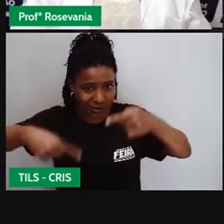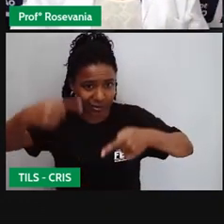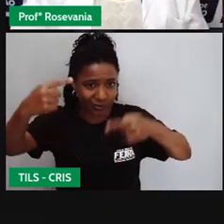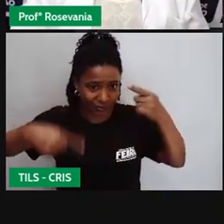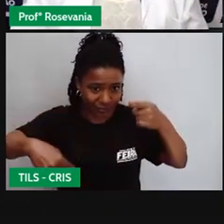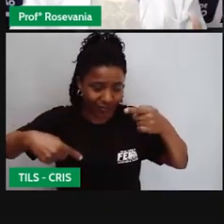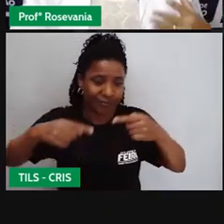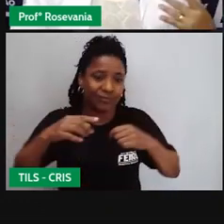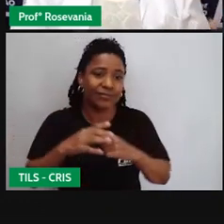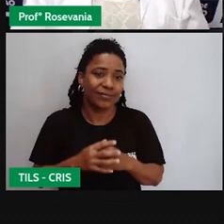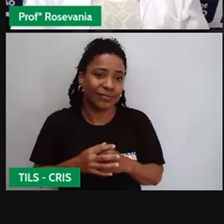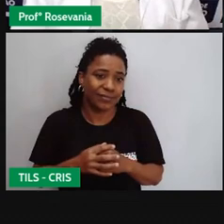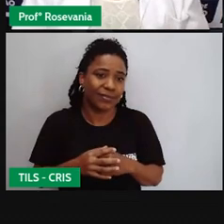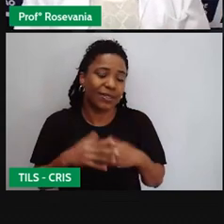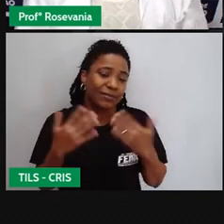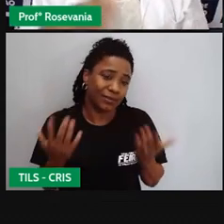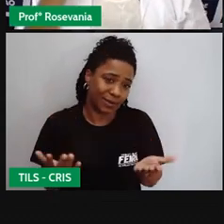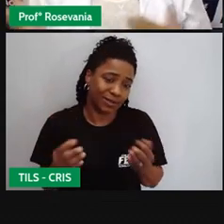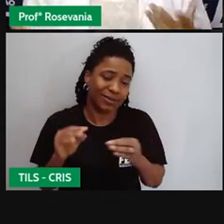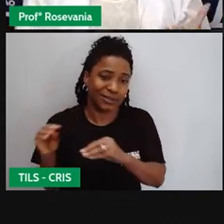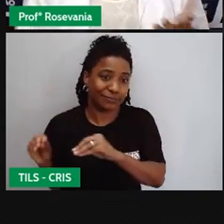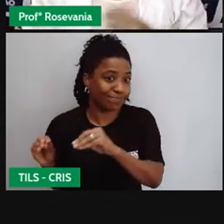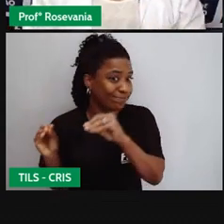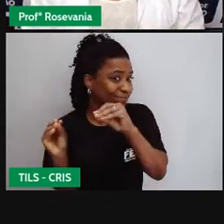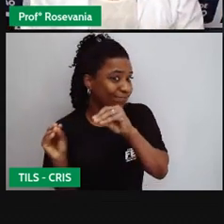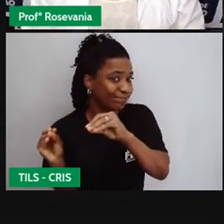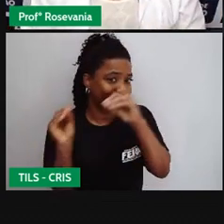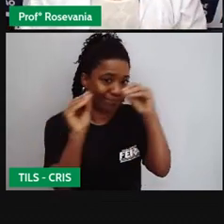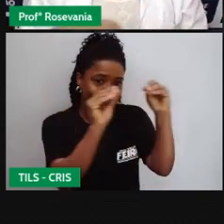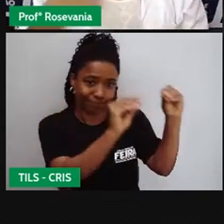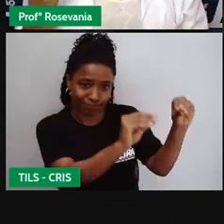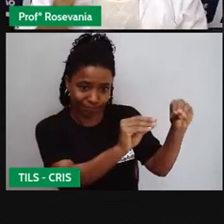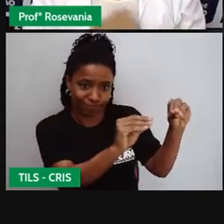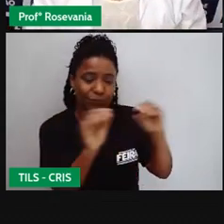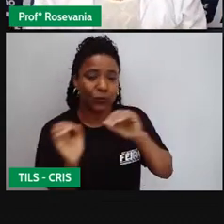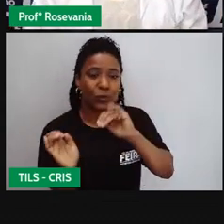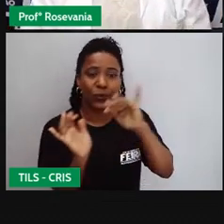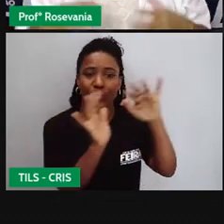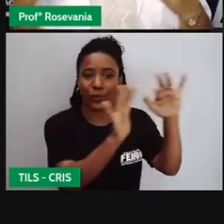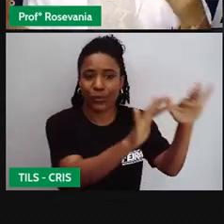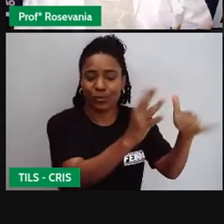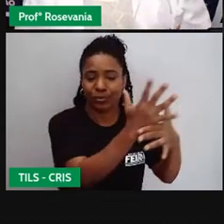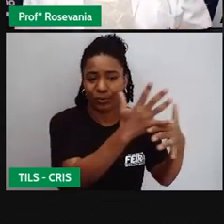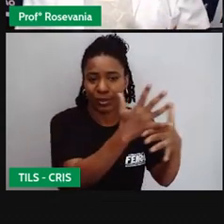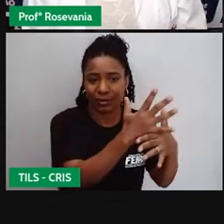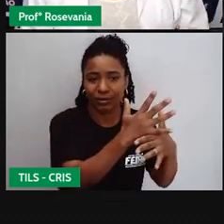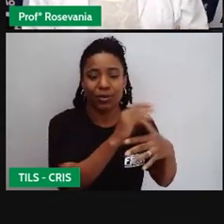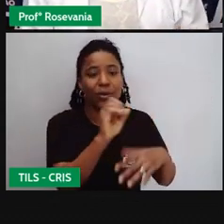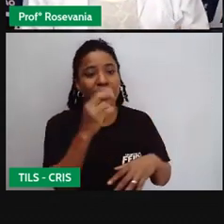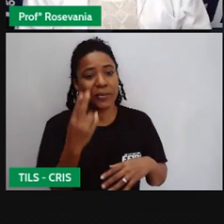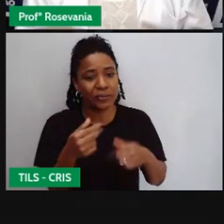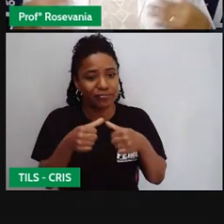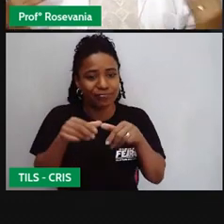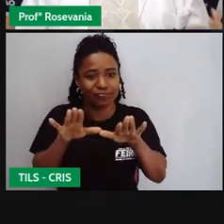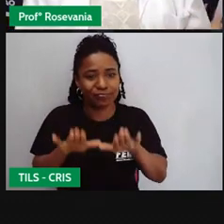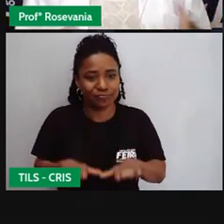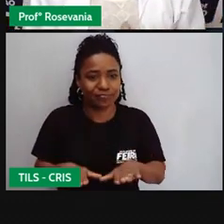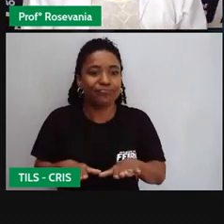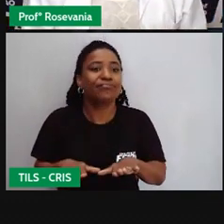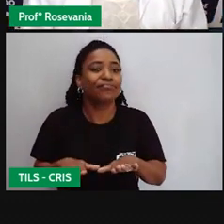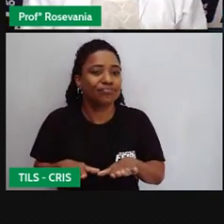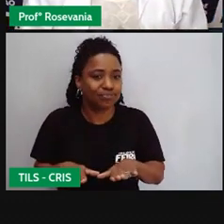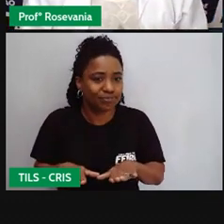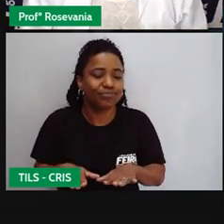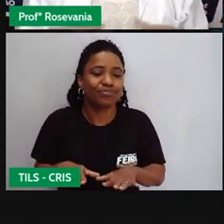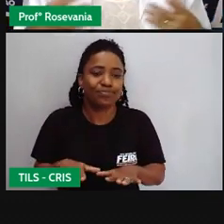têm que migrar, fazer o caso do êxodo rural, ir para a cidade, ou, infelizmente, eles ficam lá e tem que